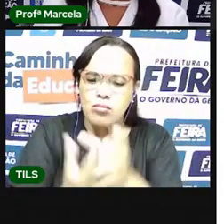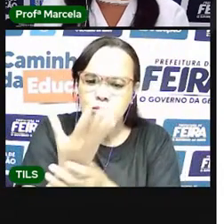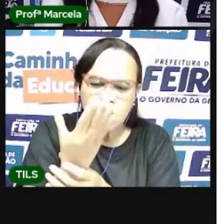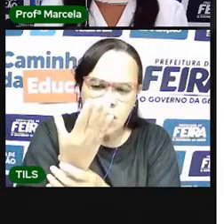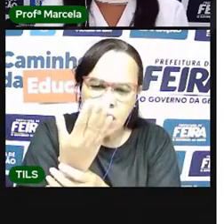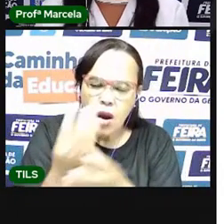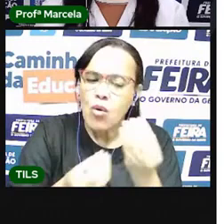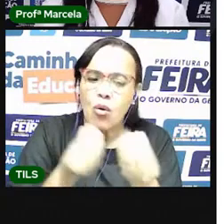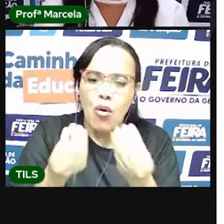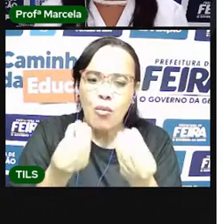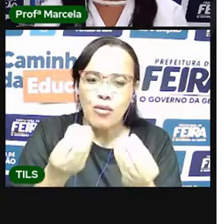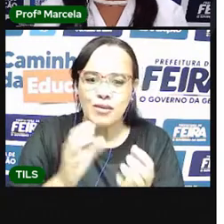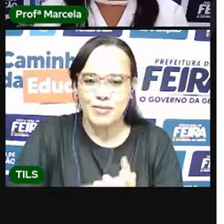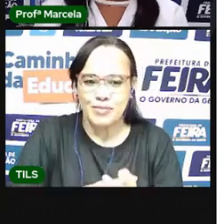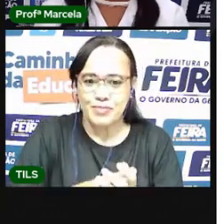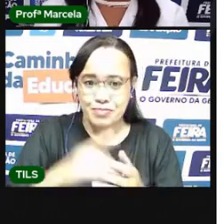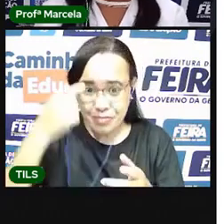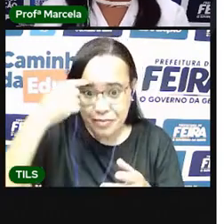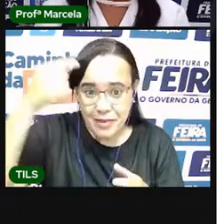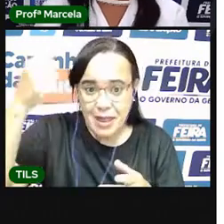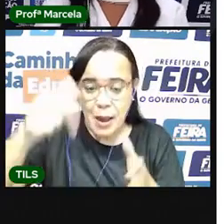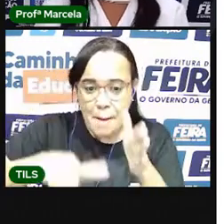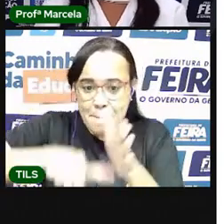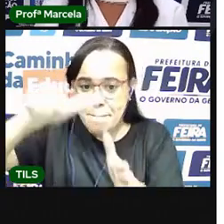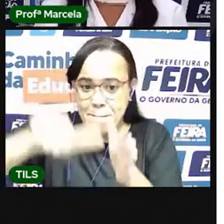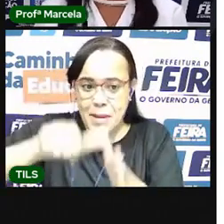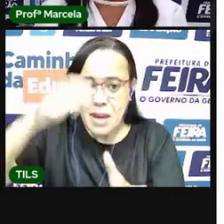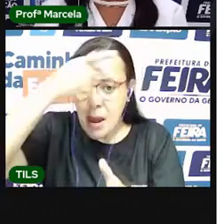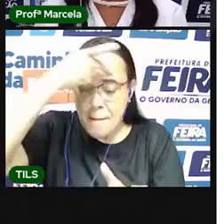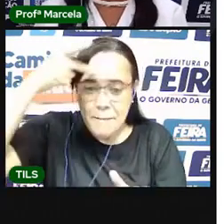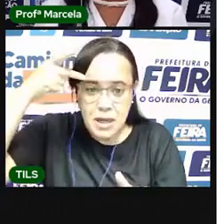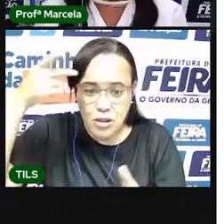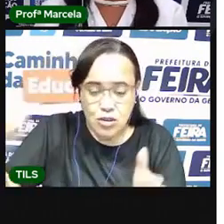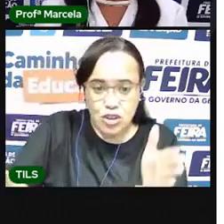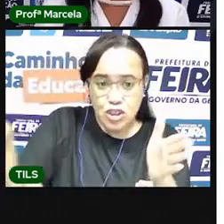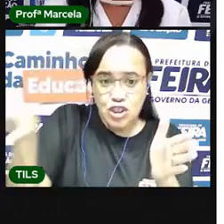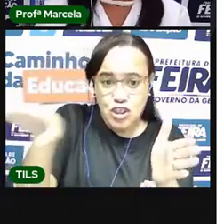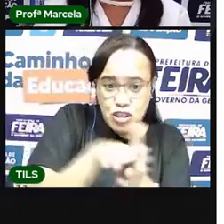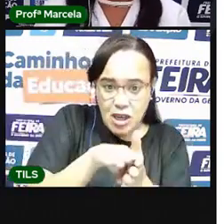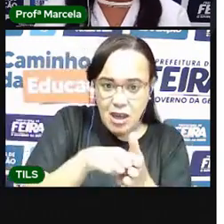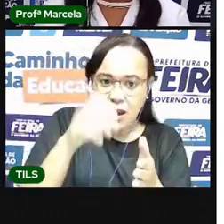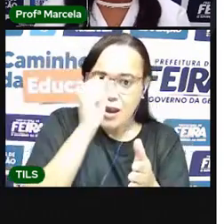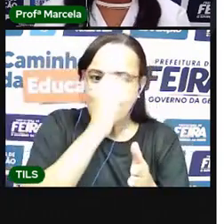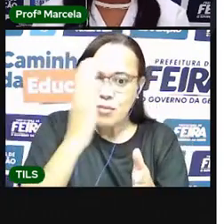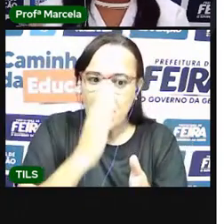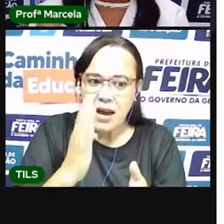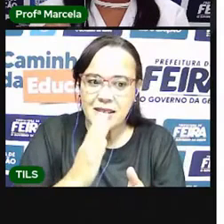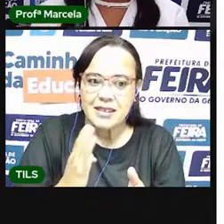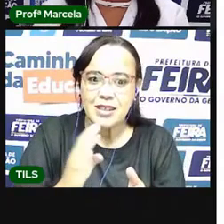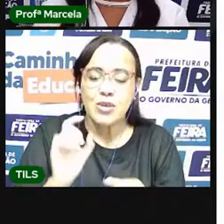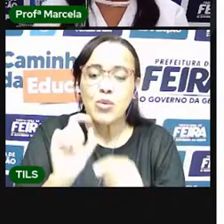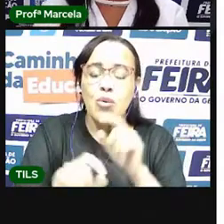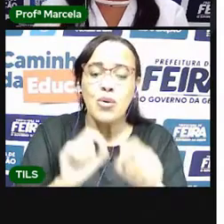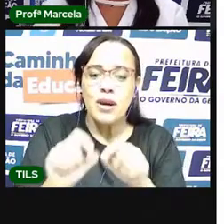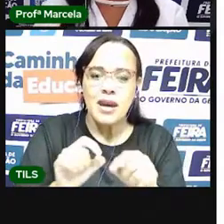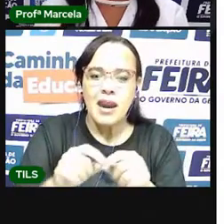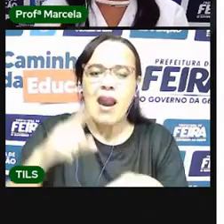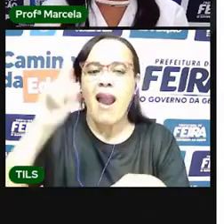Os primeiros povos que chegaram no Brasil foram os indígenas. Eles chegaram, eles já